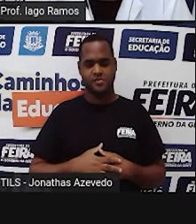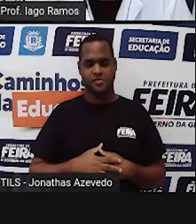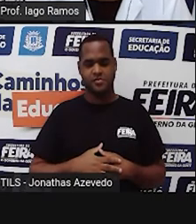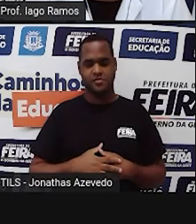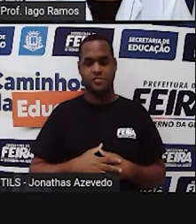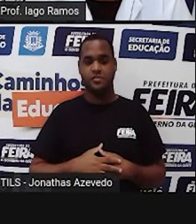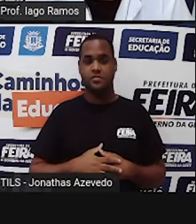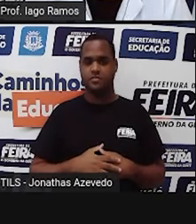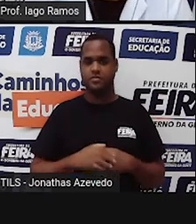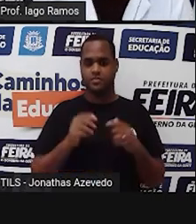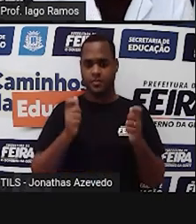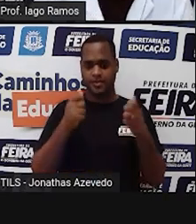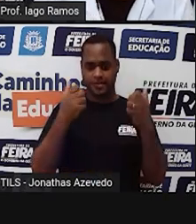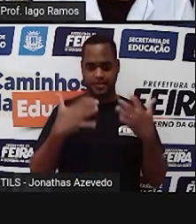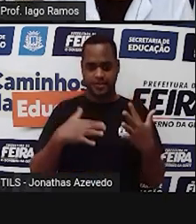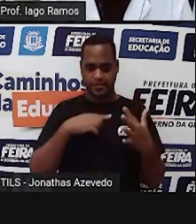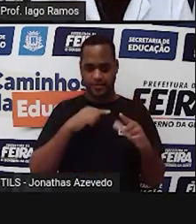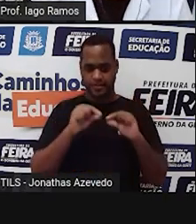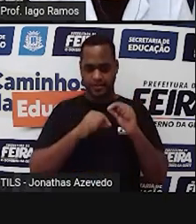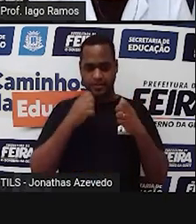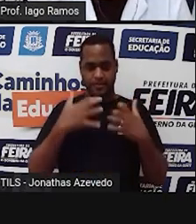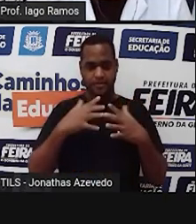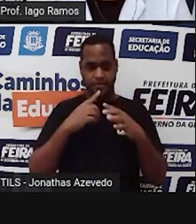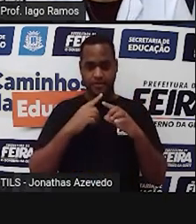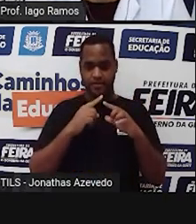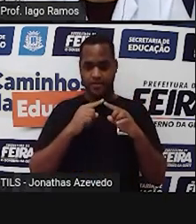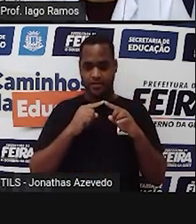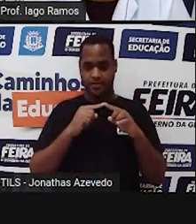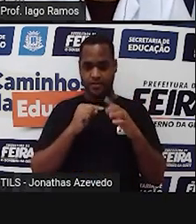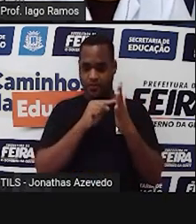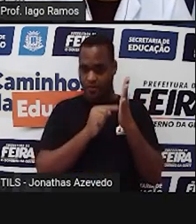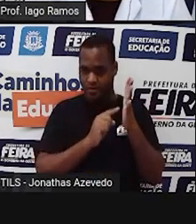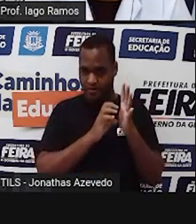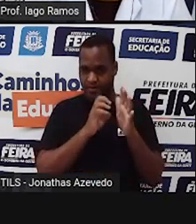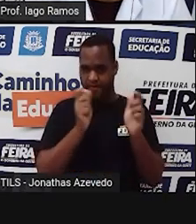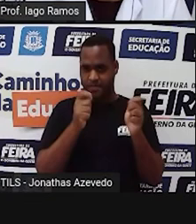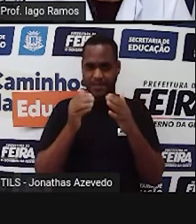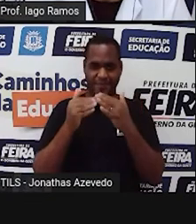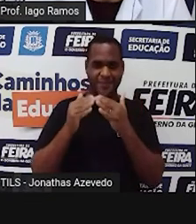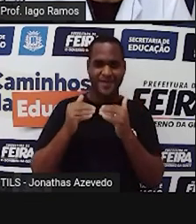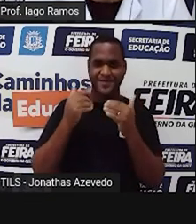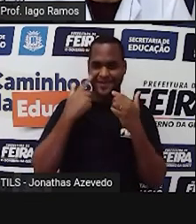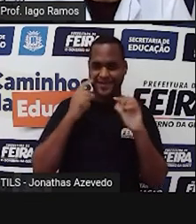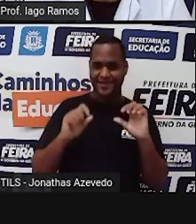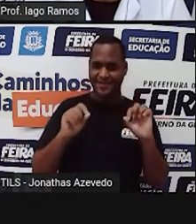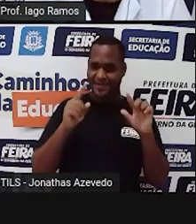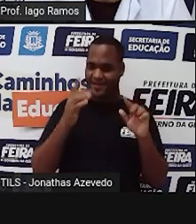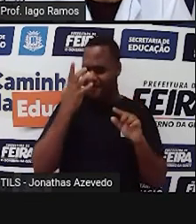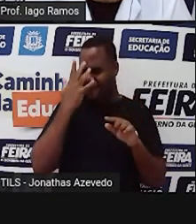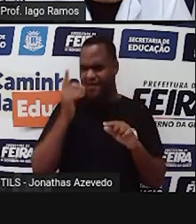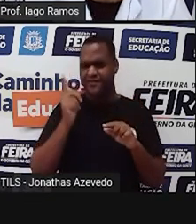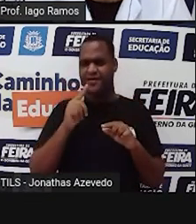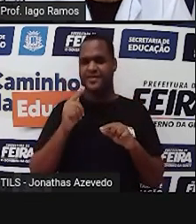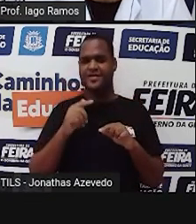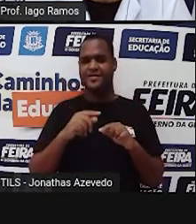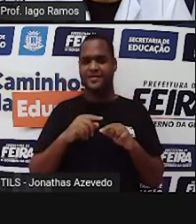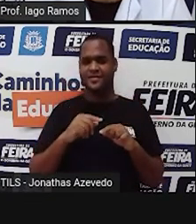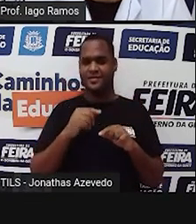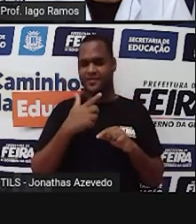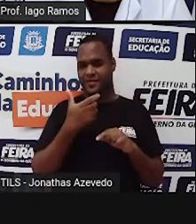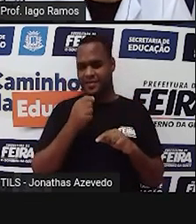essa multiplicação aí... Usando a calculadora, como está pedindo ali na tela, fica mais fácil, ó. Dá 26 mil